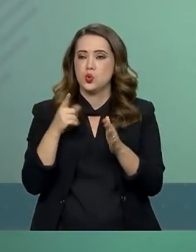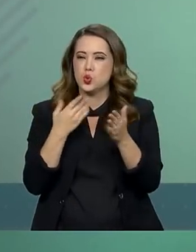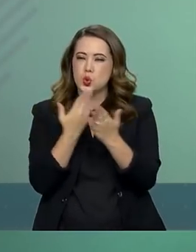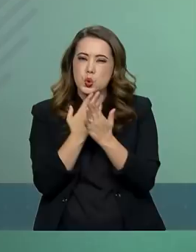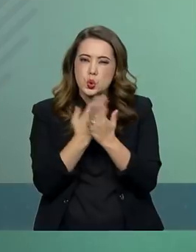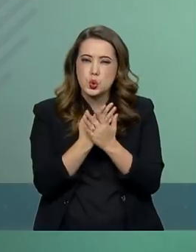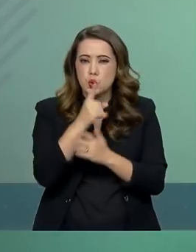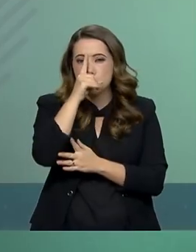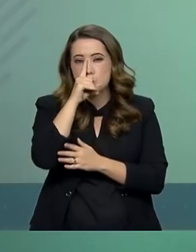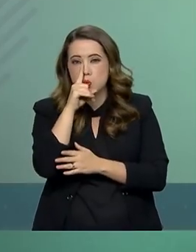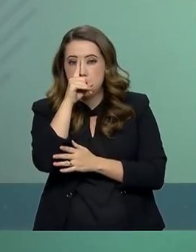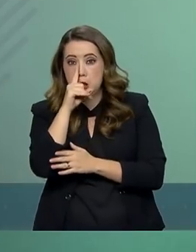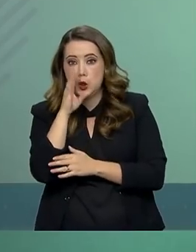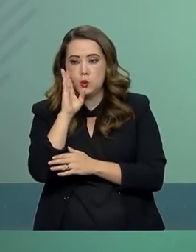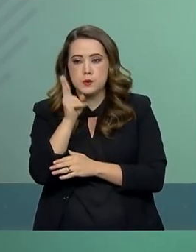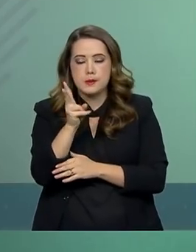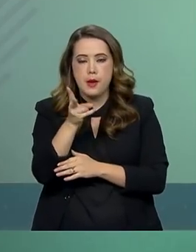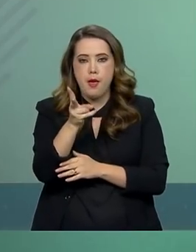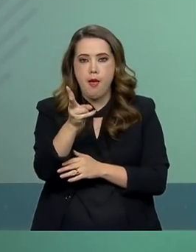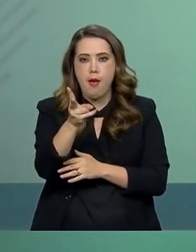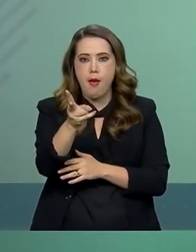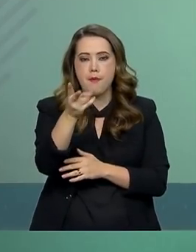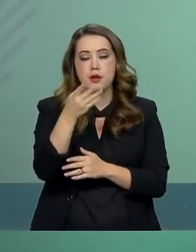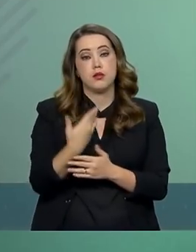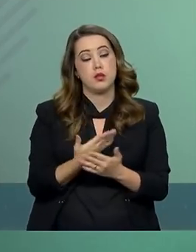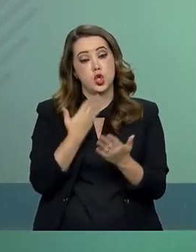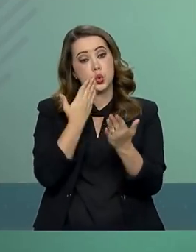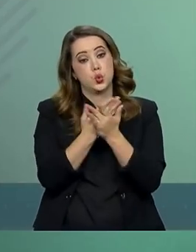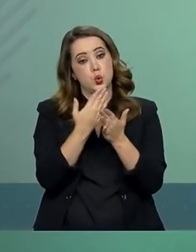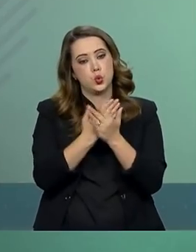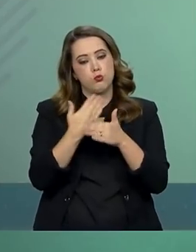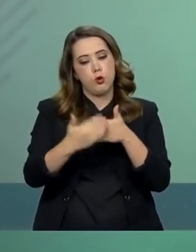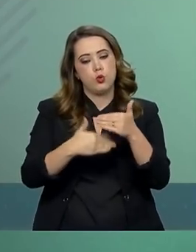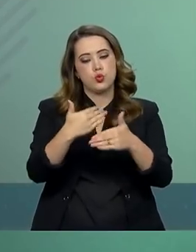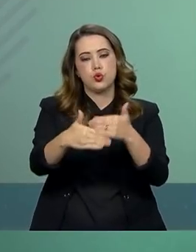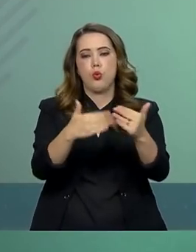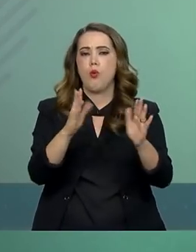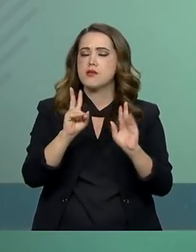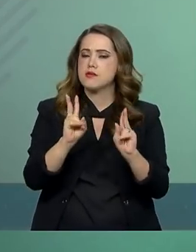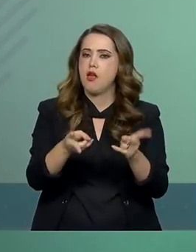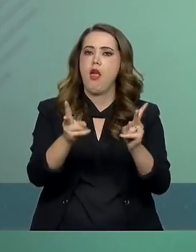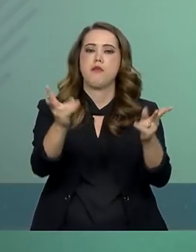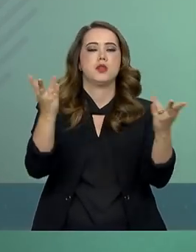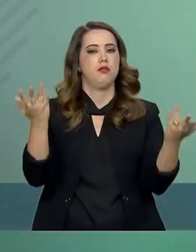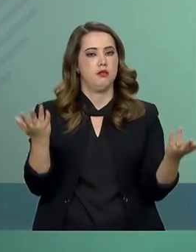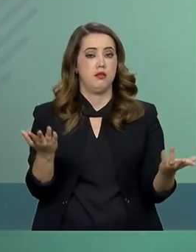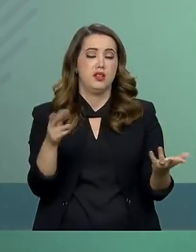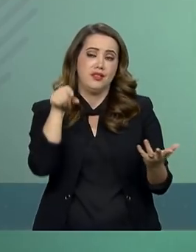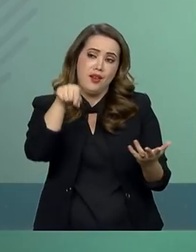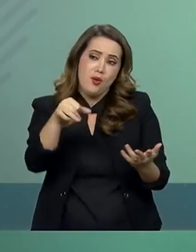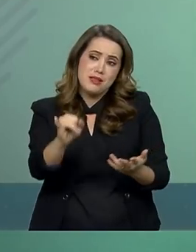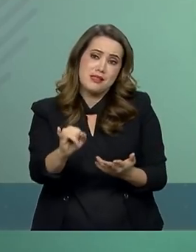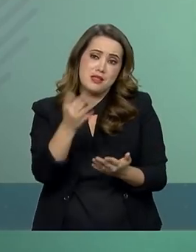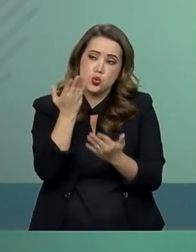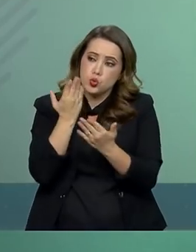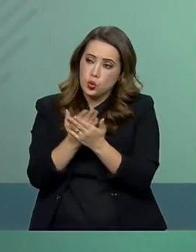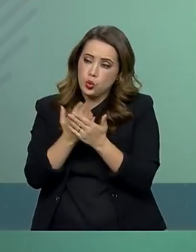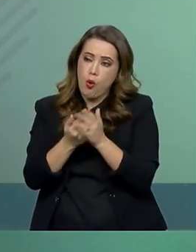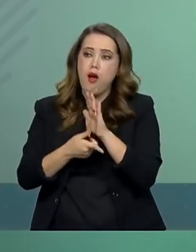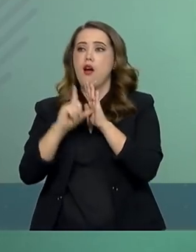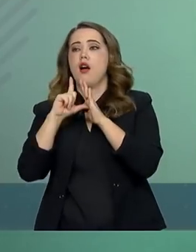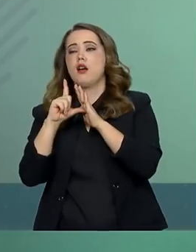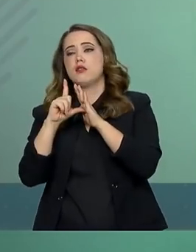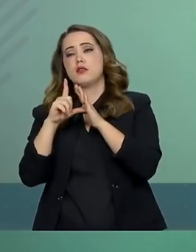elas são continuadas. O termo é análise continuada. e a partir dessa continuidade de análises,